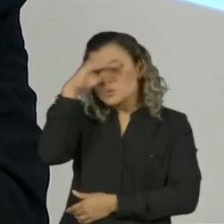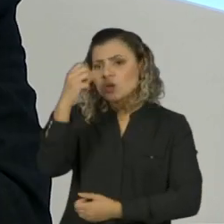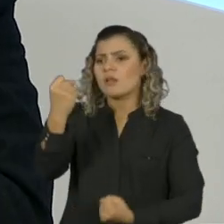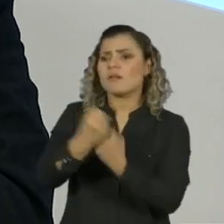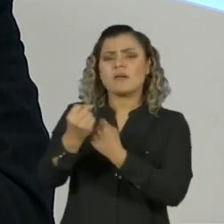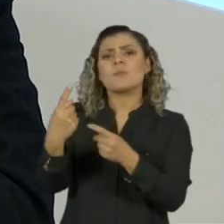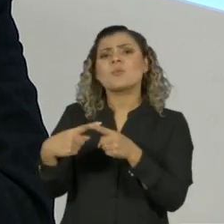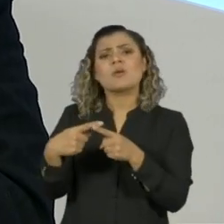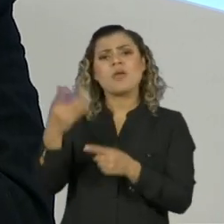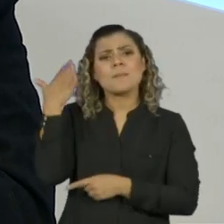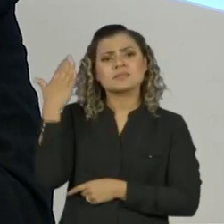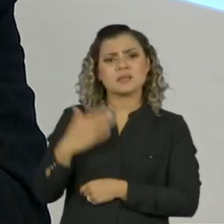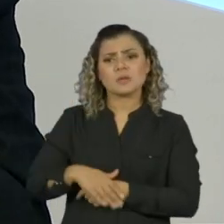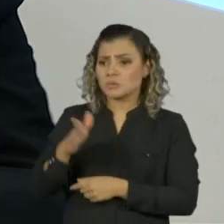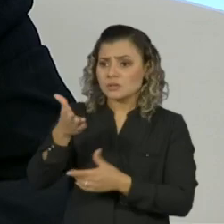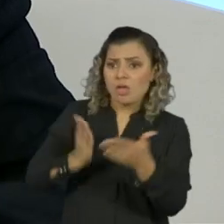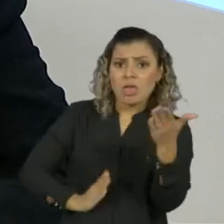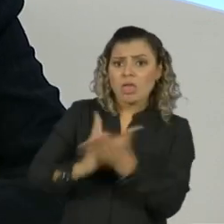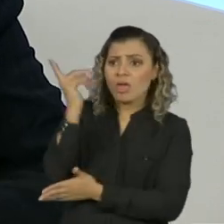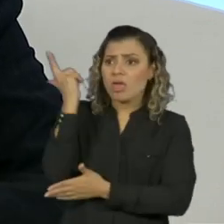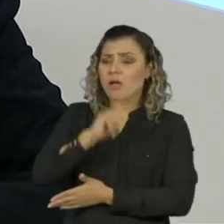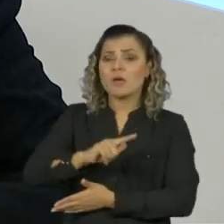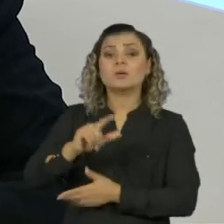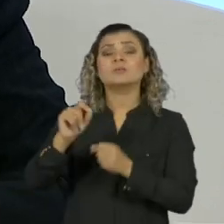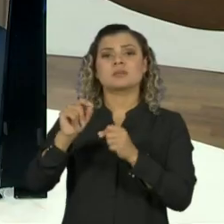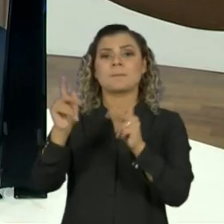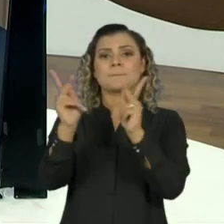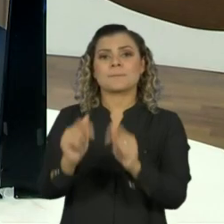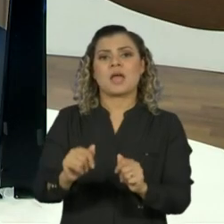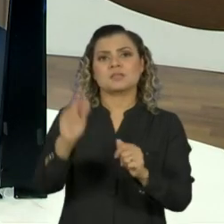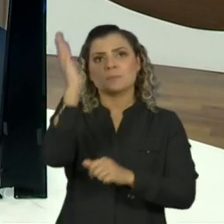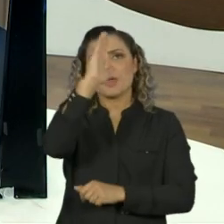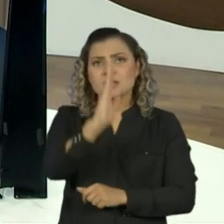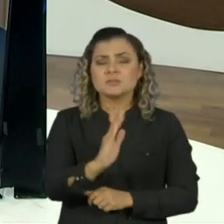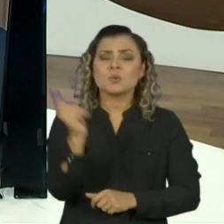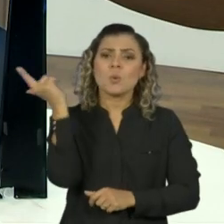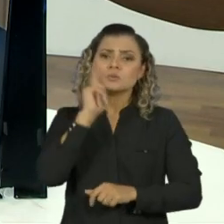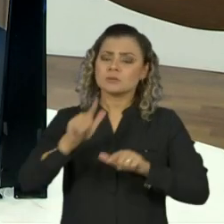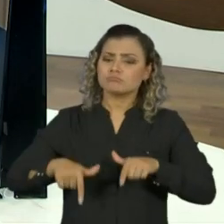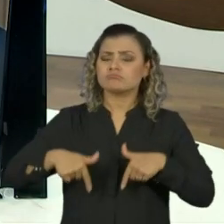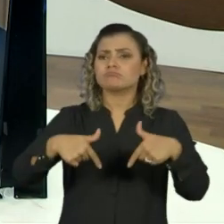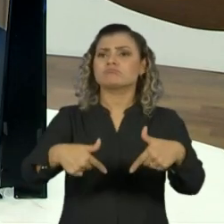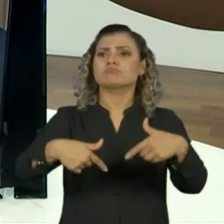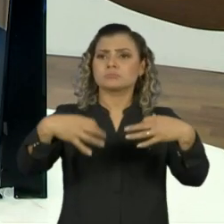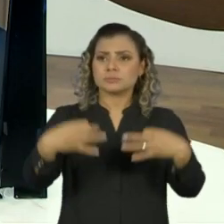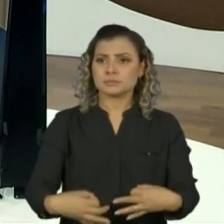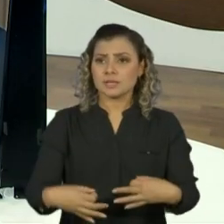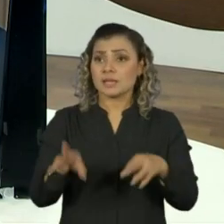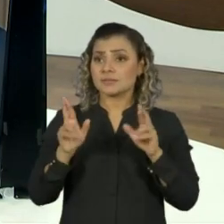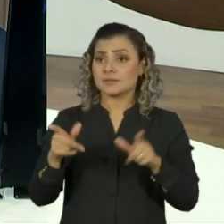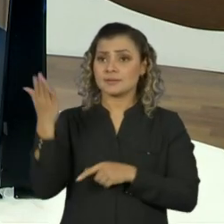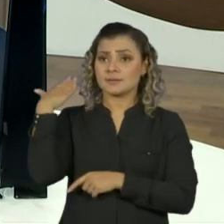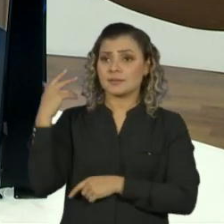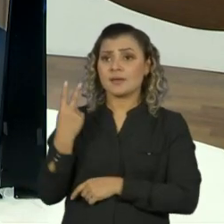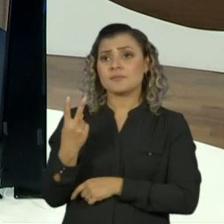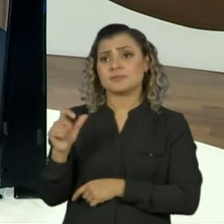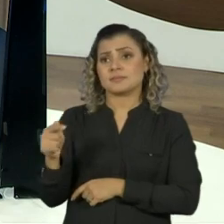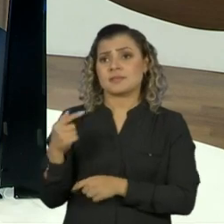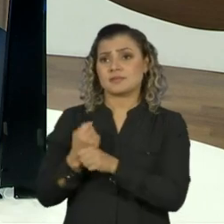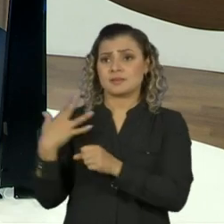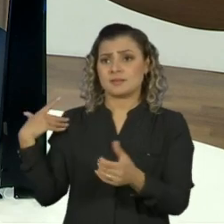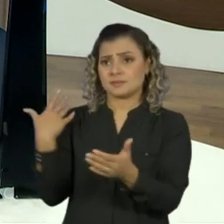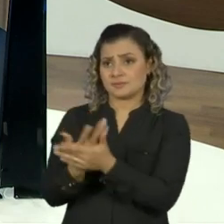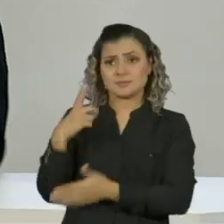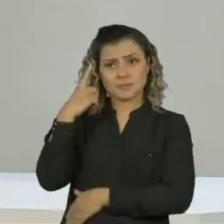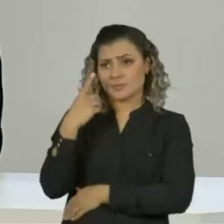Que Bolsonaro, se eleito, adotaria um discurso de participação nacional, teria uma postura diferente da que ele teve ao longo de 27 anos como deputado.